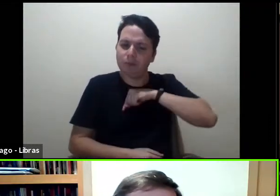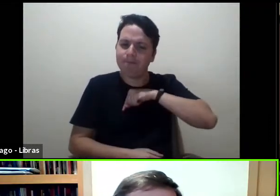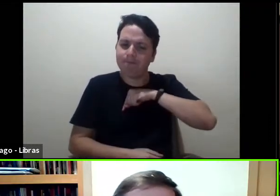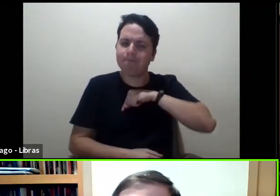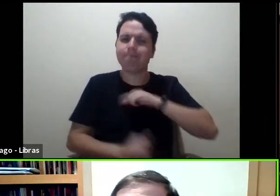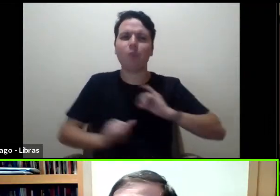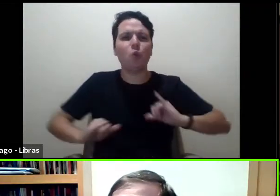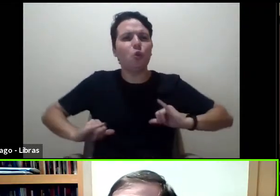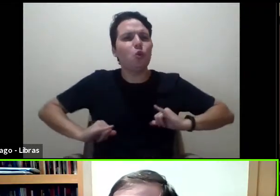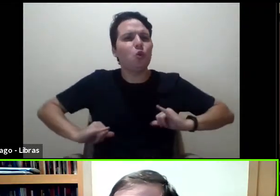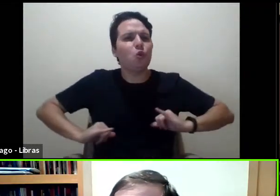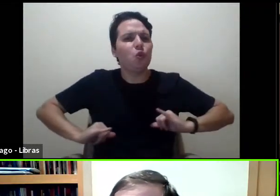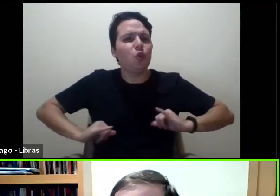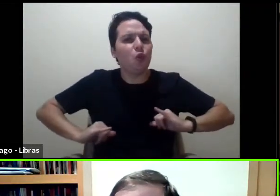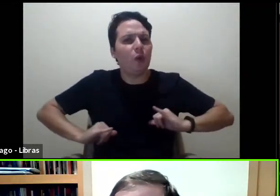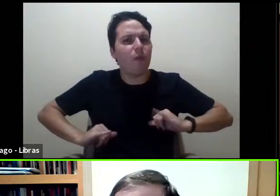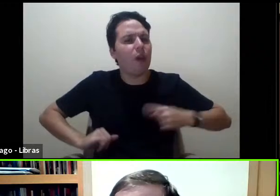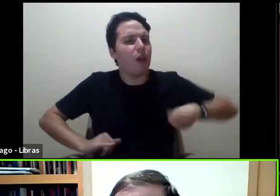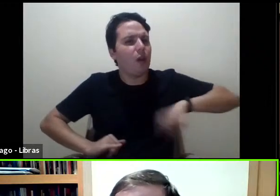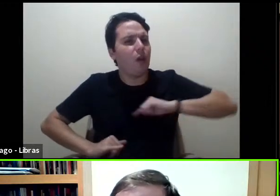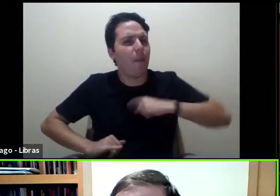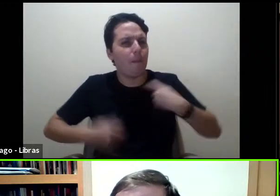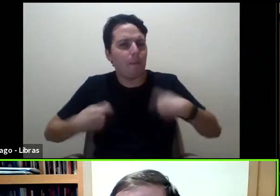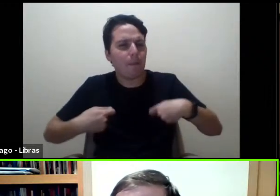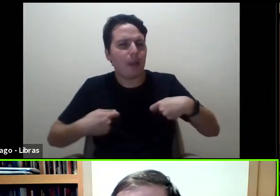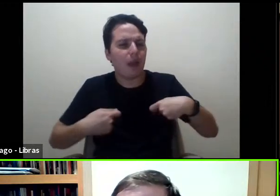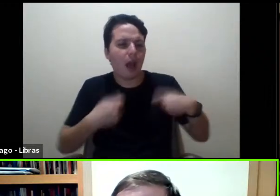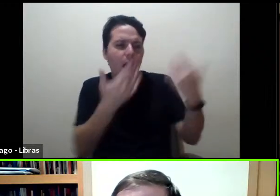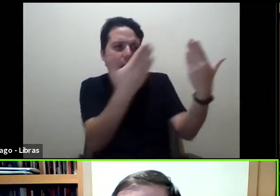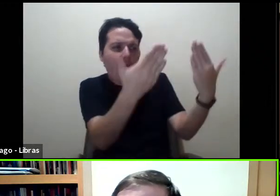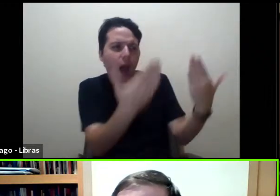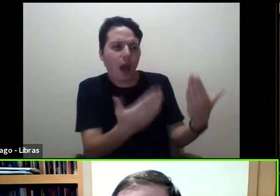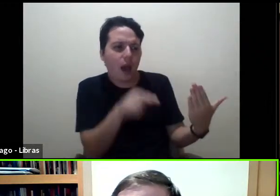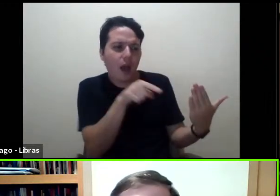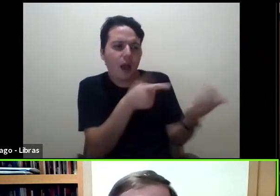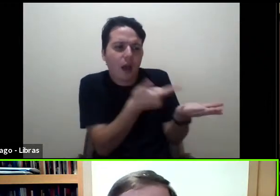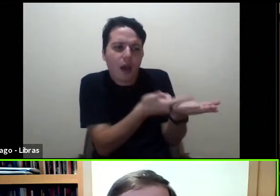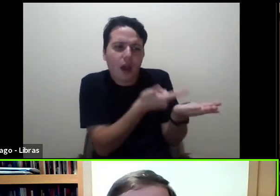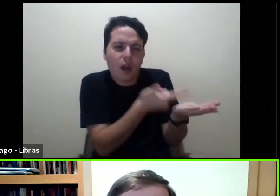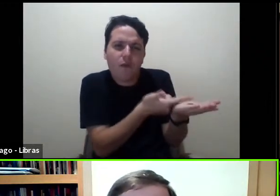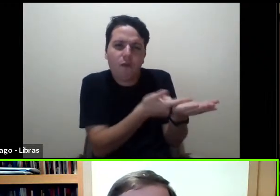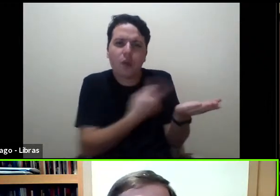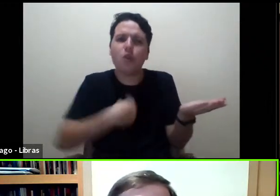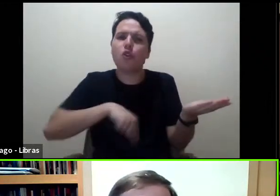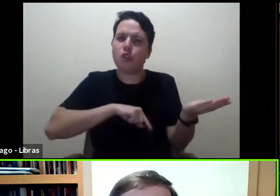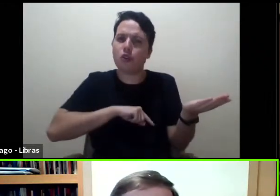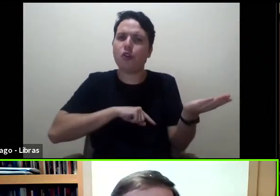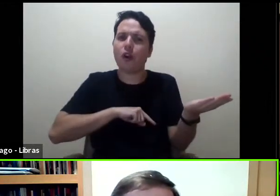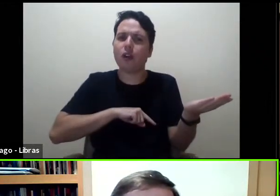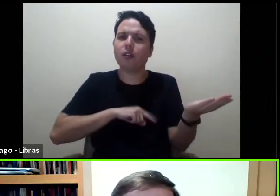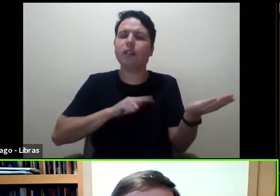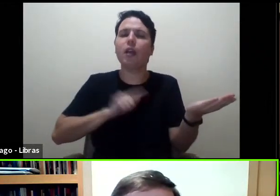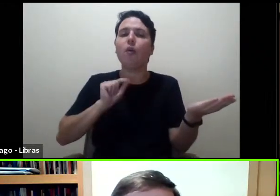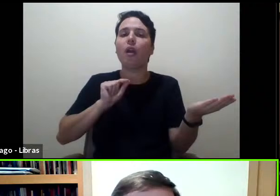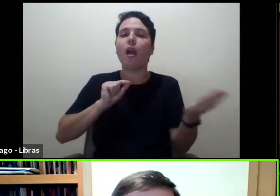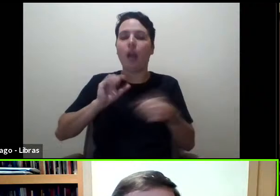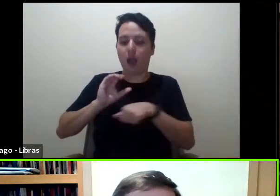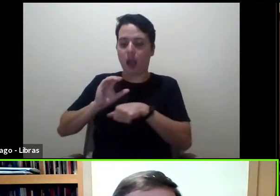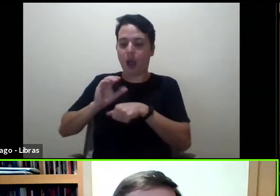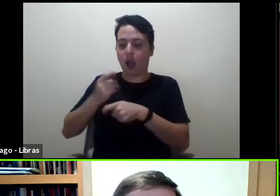eu acho que a gente precisa fazer uma análise também em relação aos livros, temos sofrido o impacto econômico também